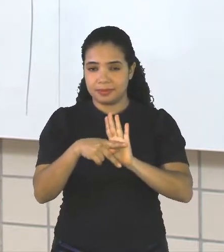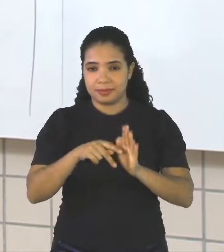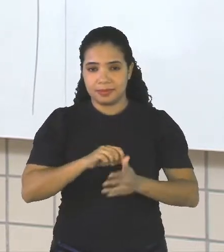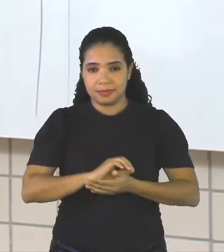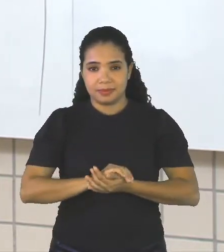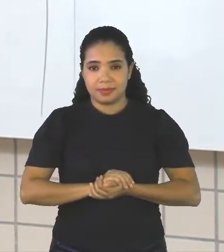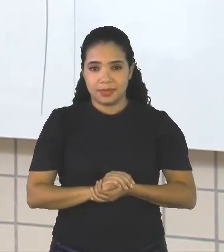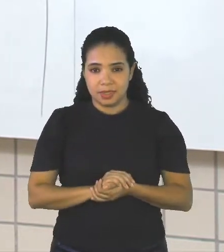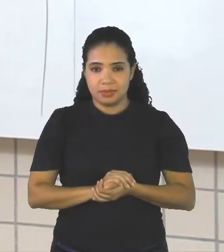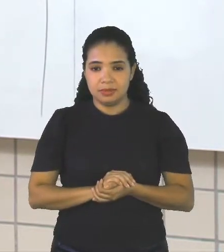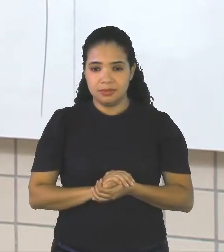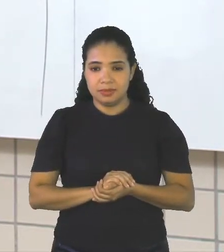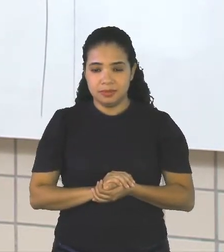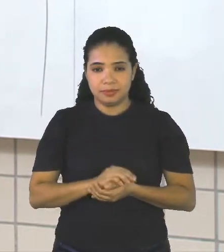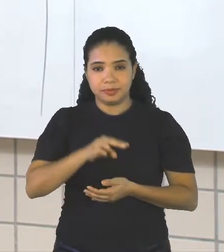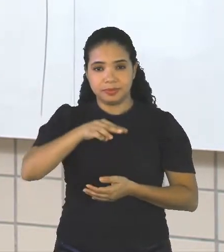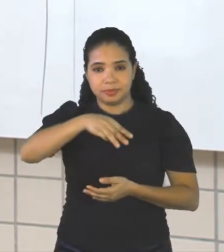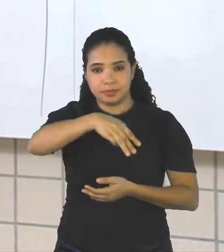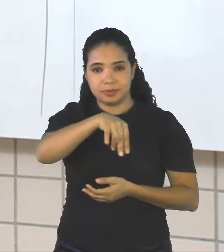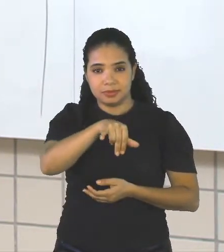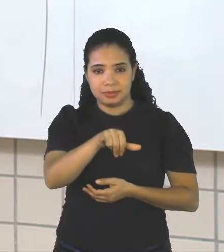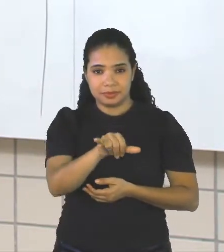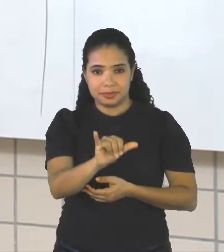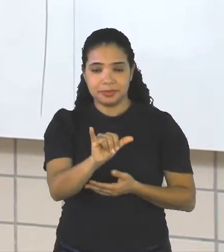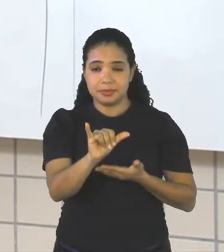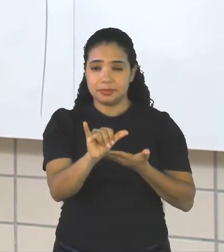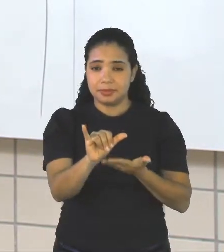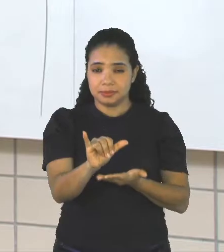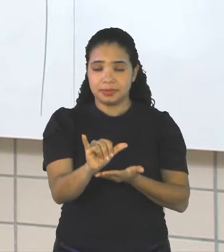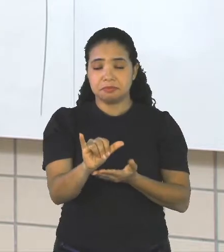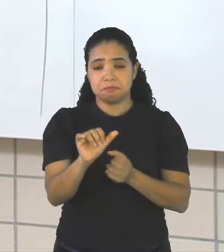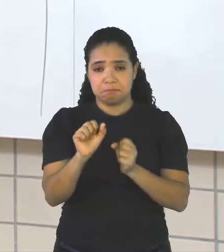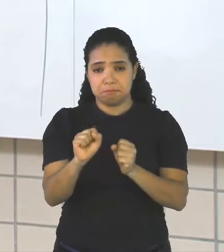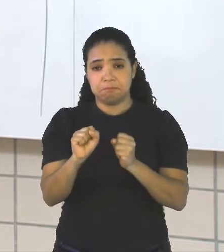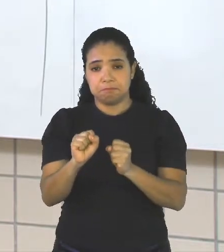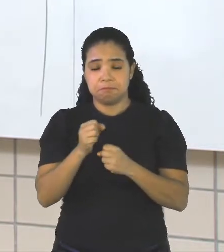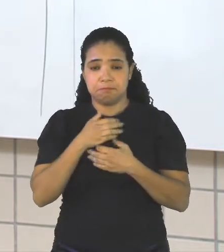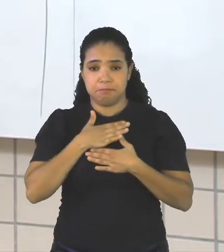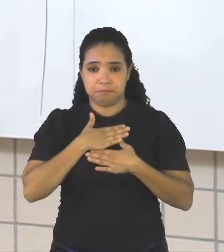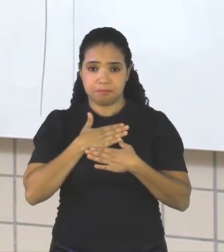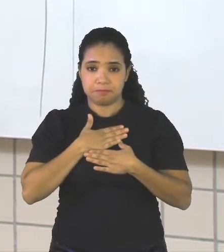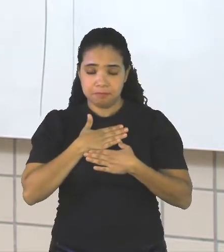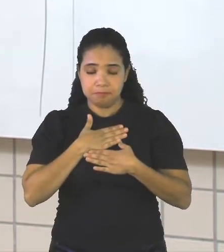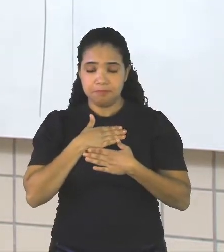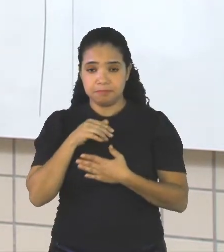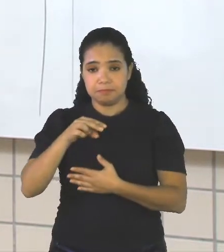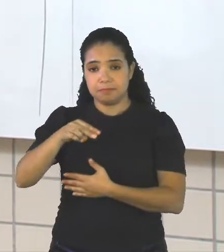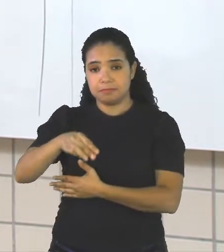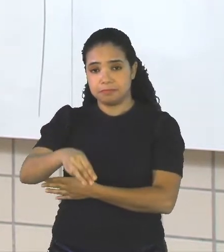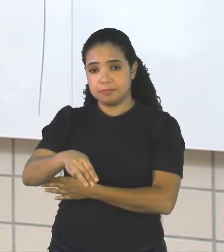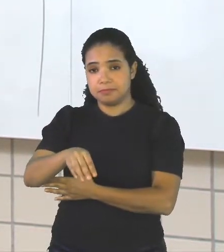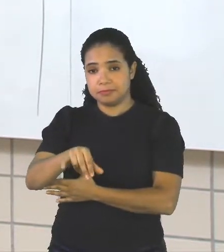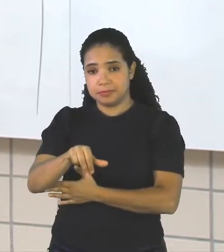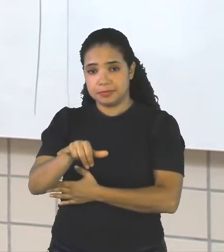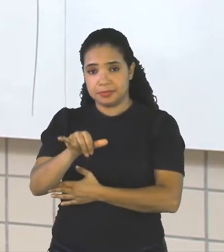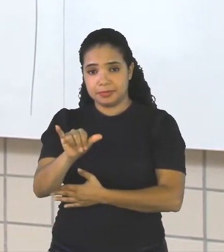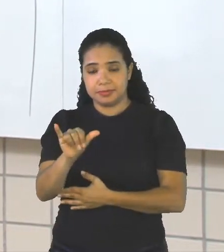My, né? Eu falei que pode ser meu, minha Então